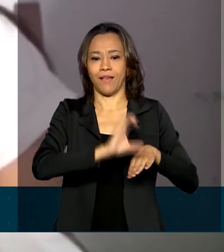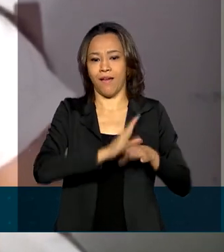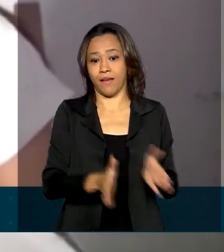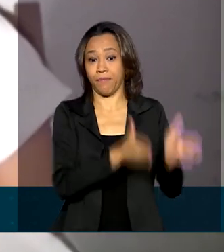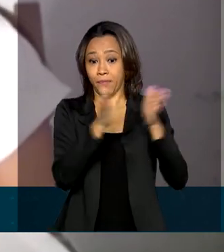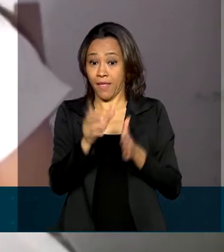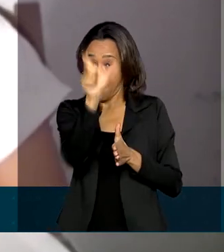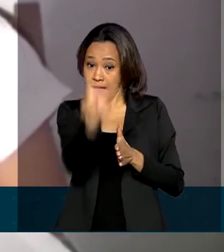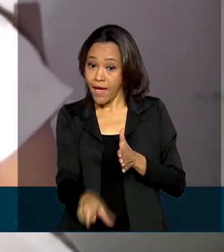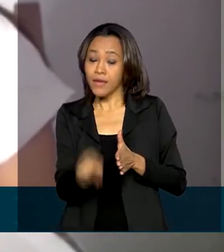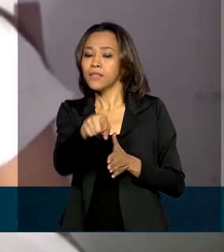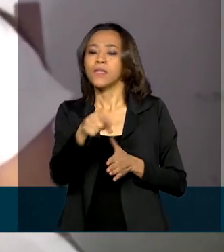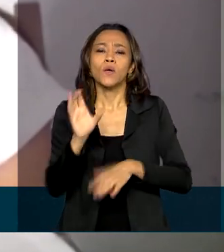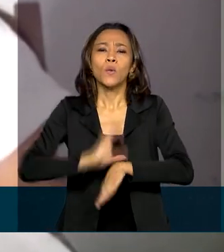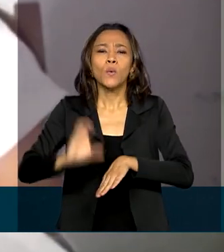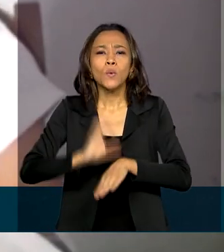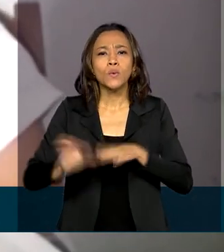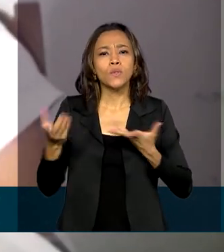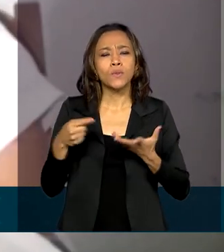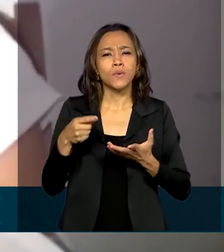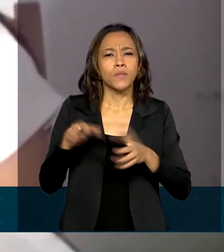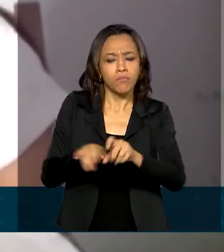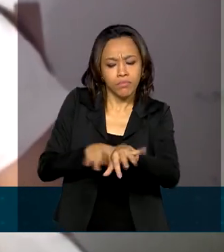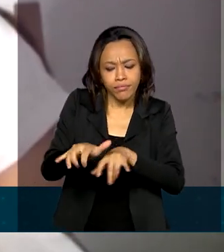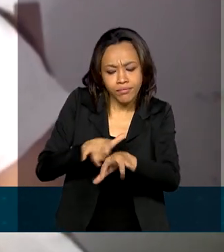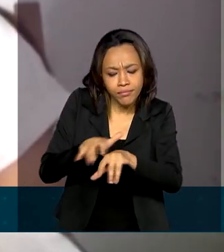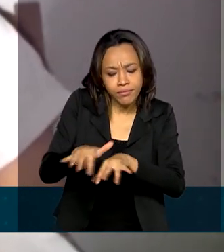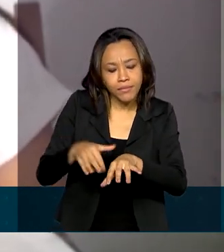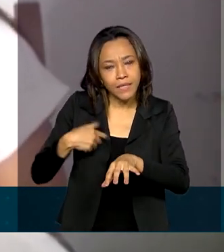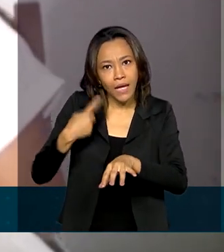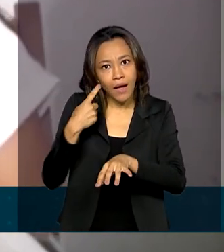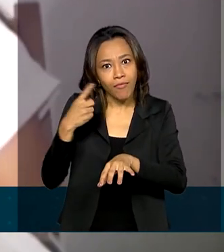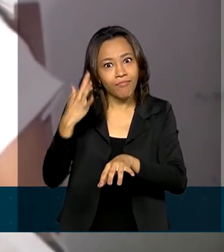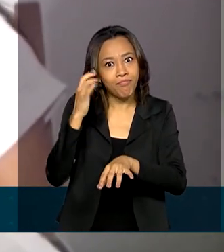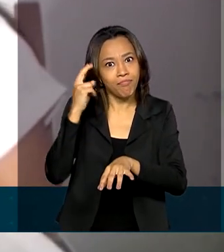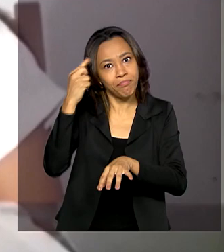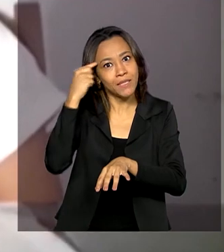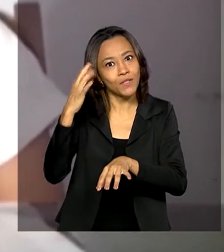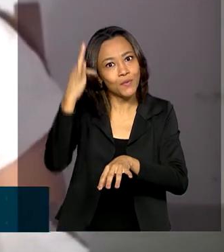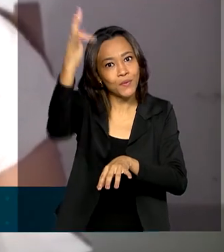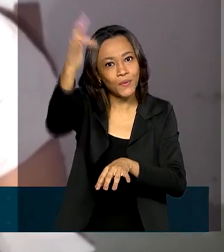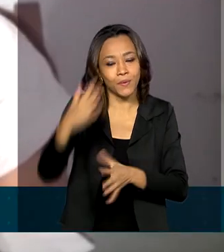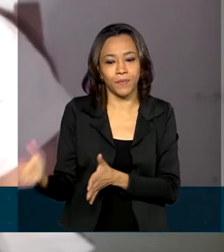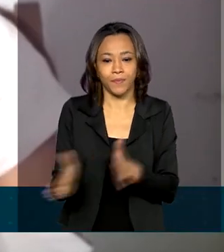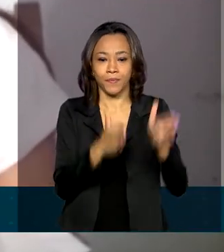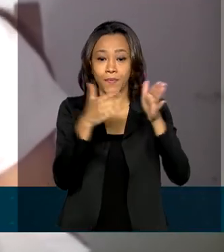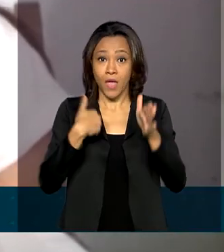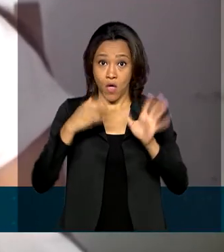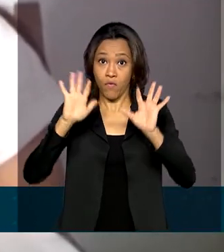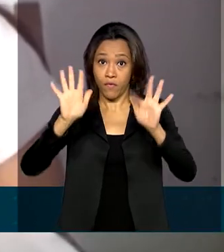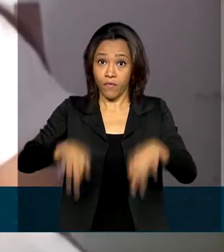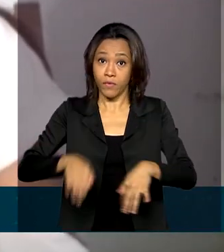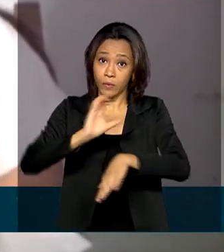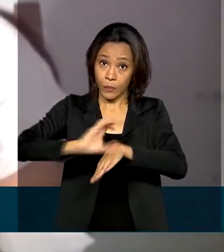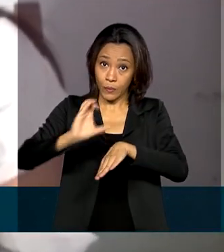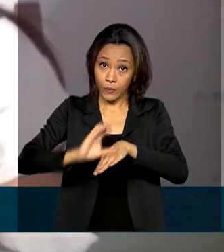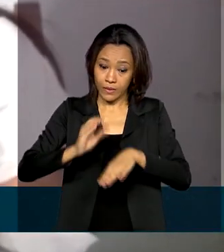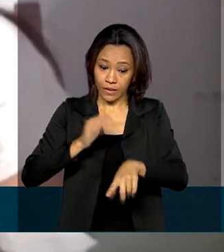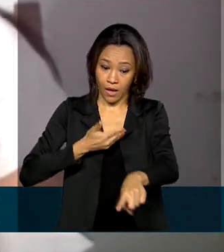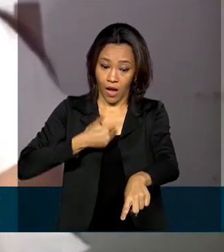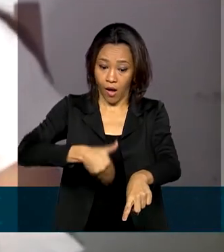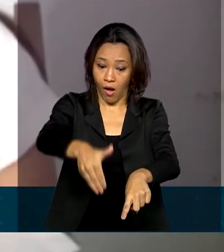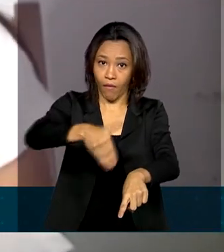cursa informática e também está de olho nas profissões do futuro. Eu termino o curso agora em dezembro e